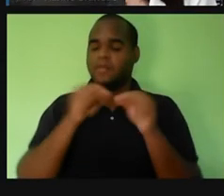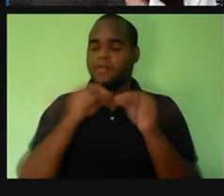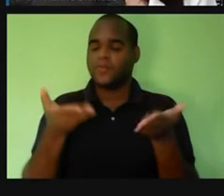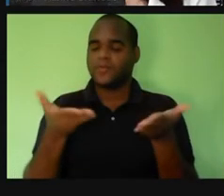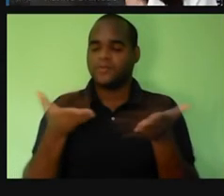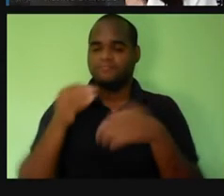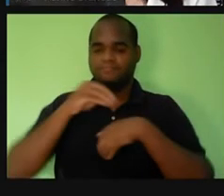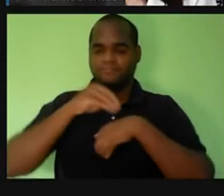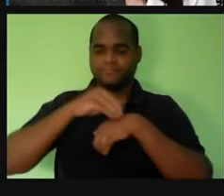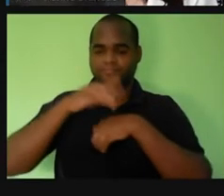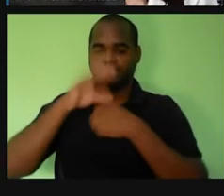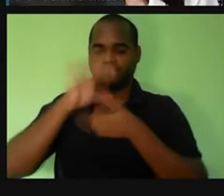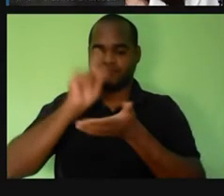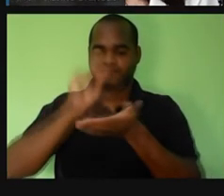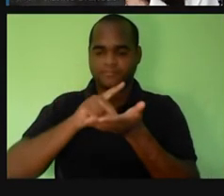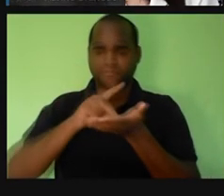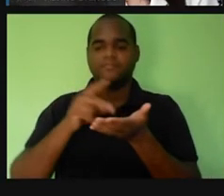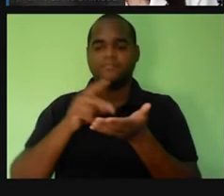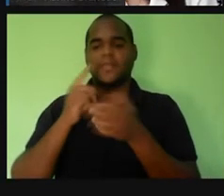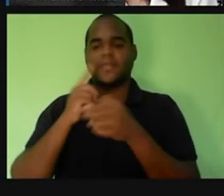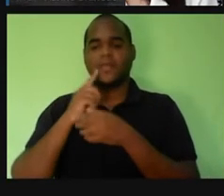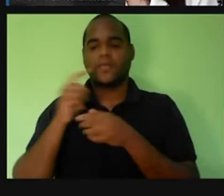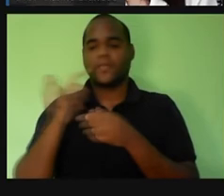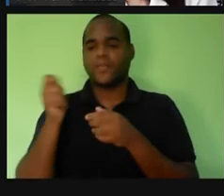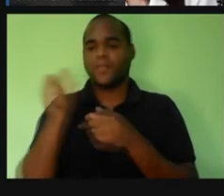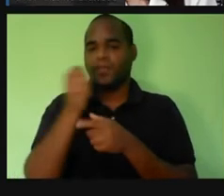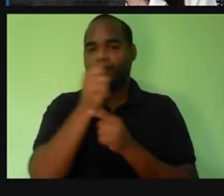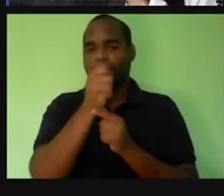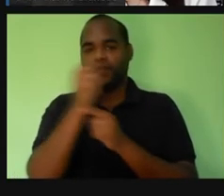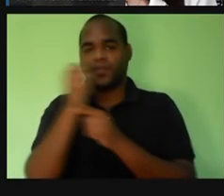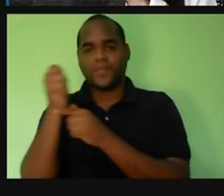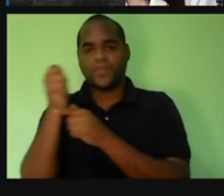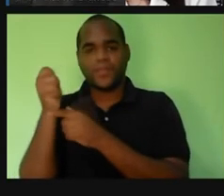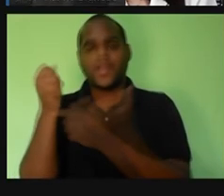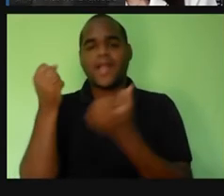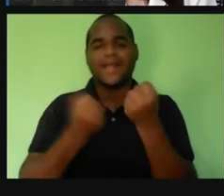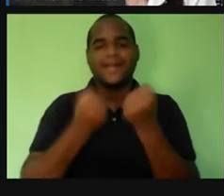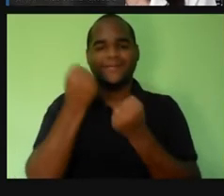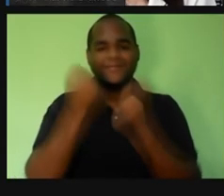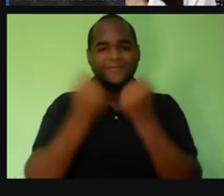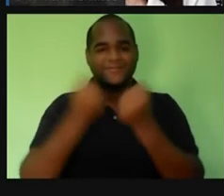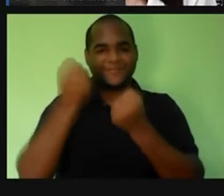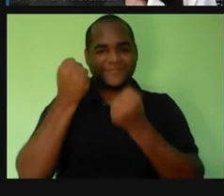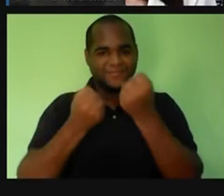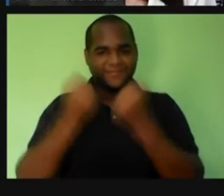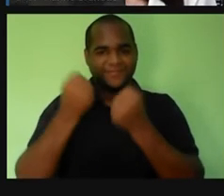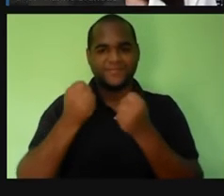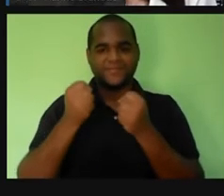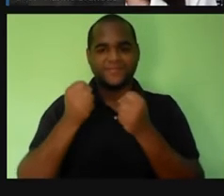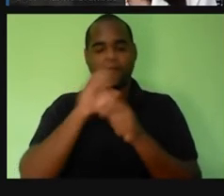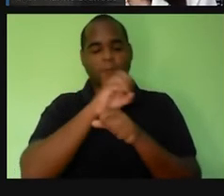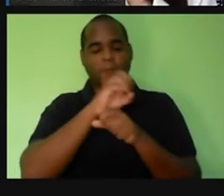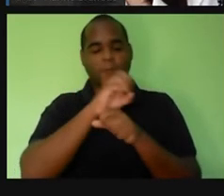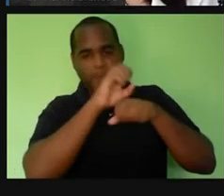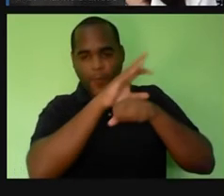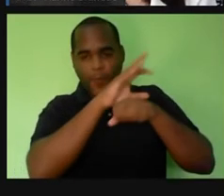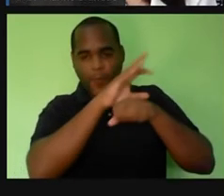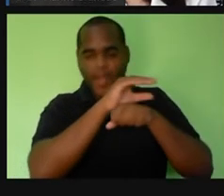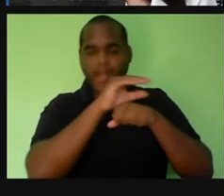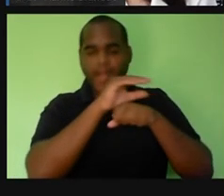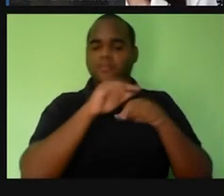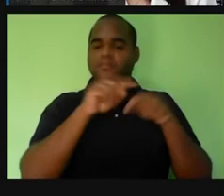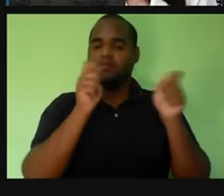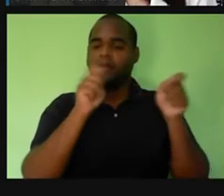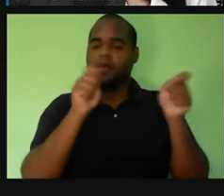fumacê ou aquele carro que passa liberando um gás contra o mosquito da